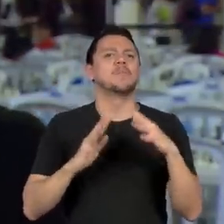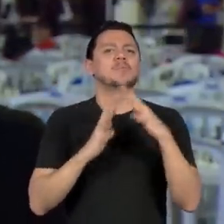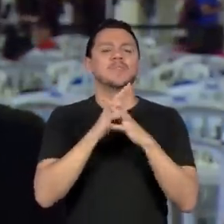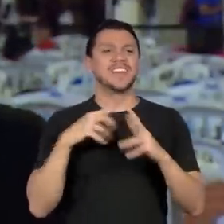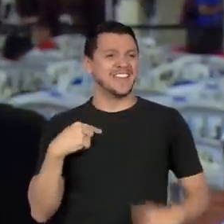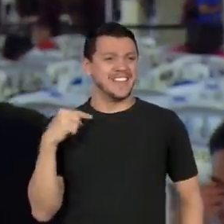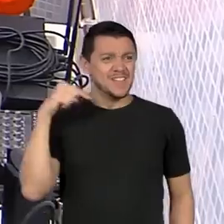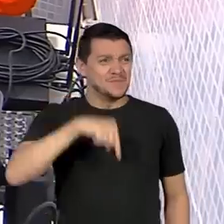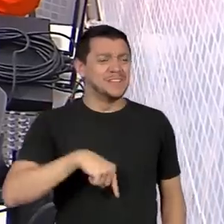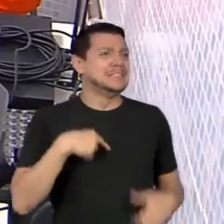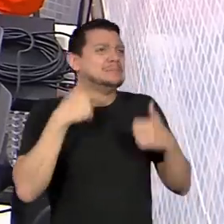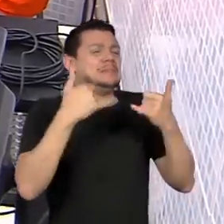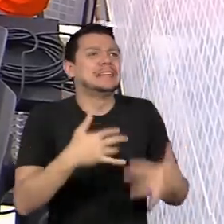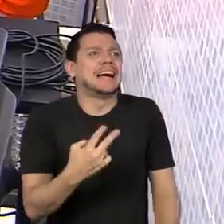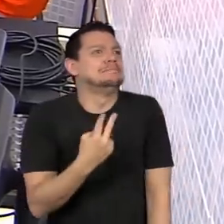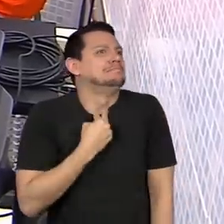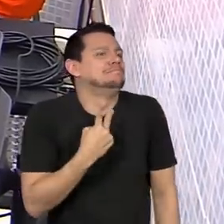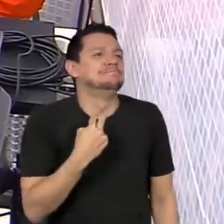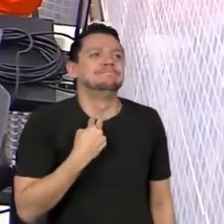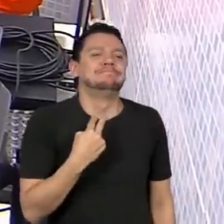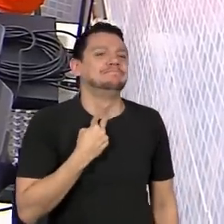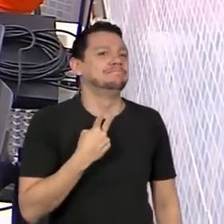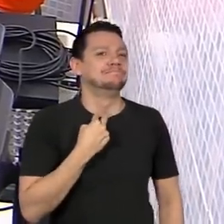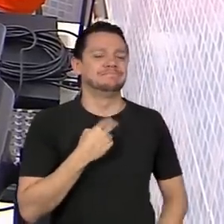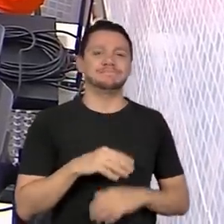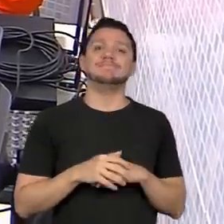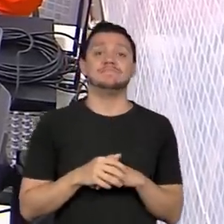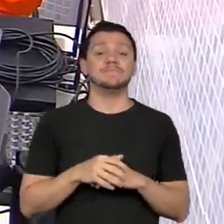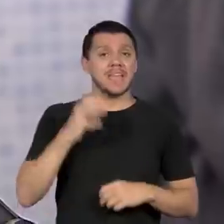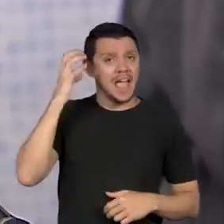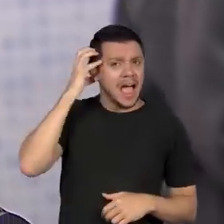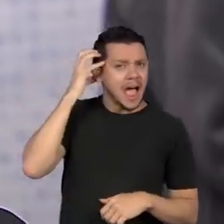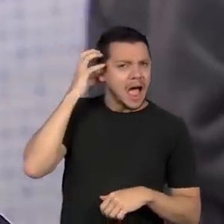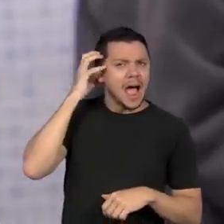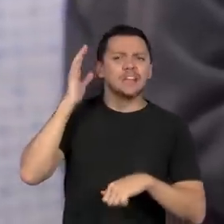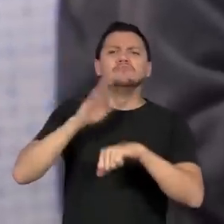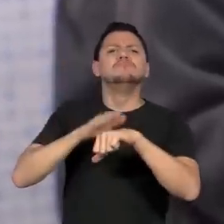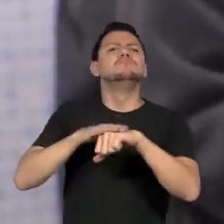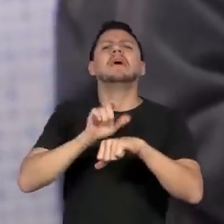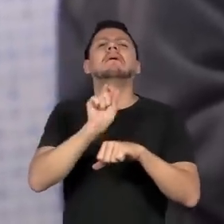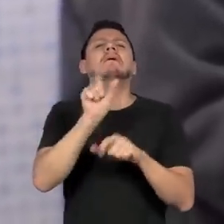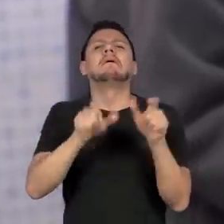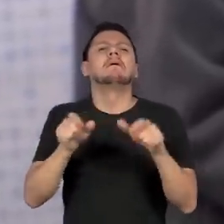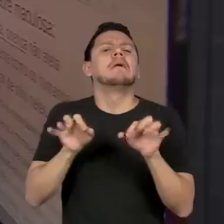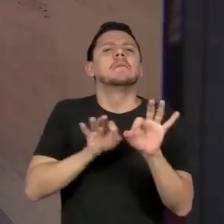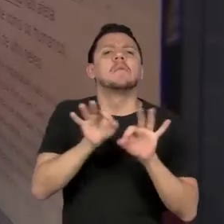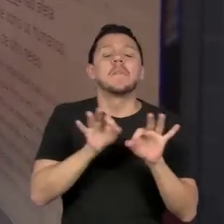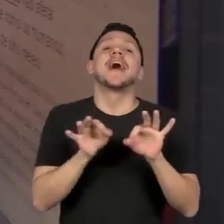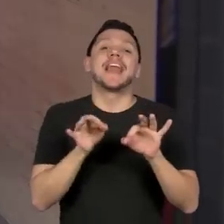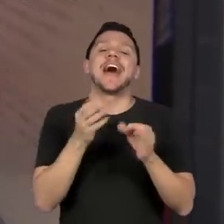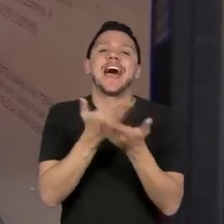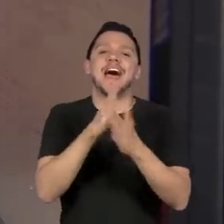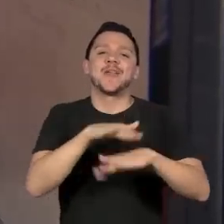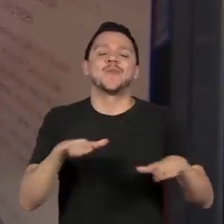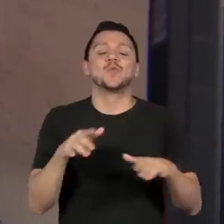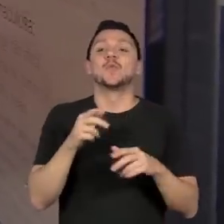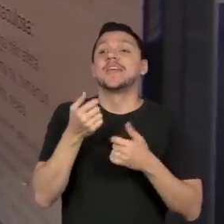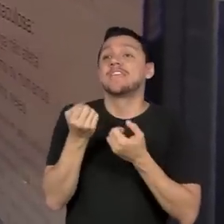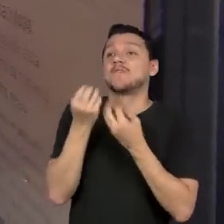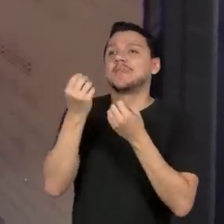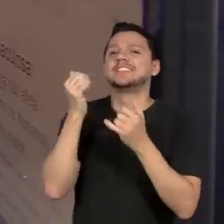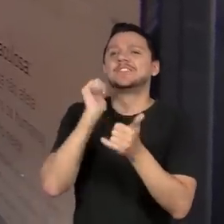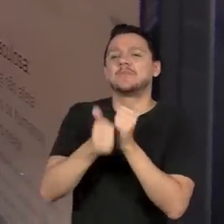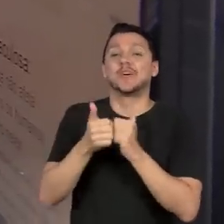nem palavras para explicar. E a rádio feita por estudantes. E agora, notícias do esporte. É daqui a pouco no